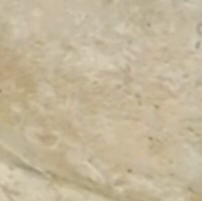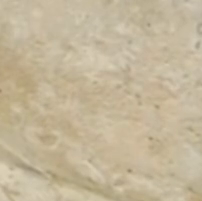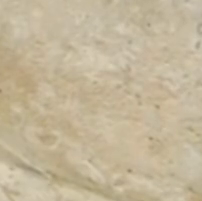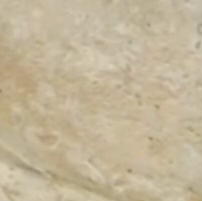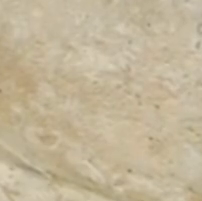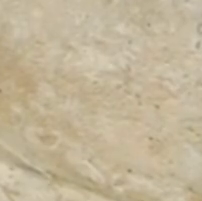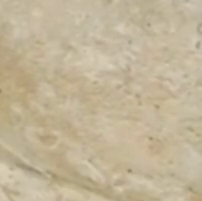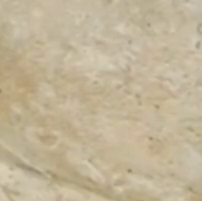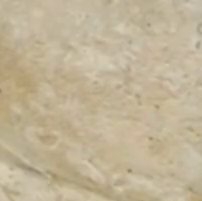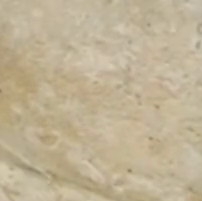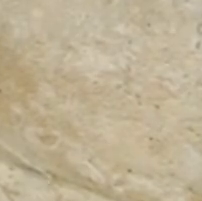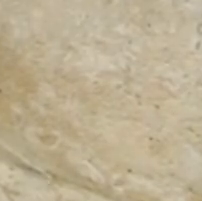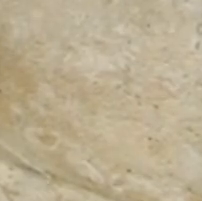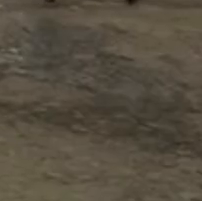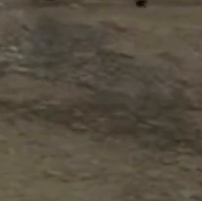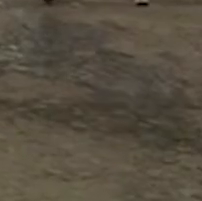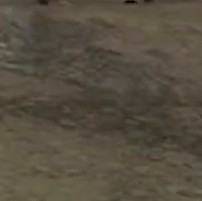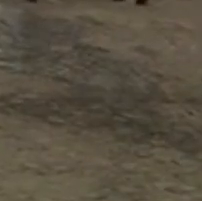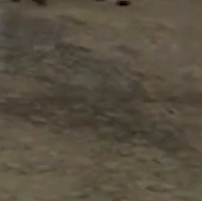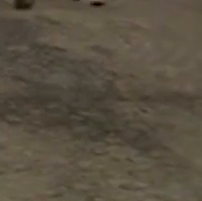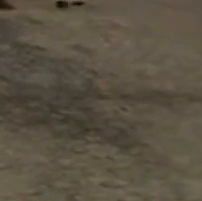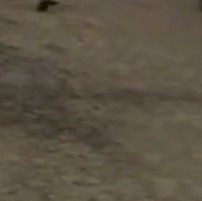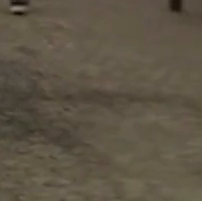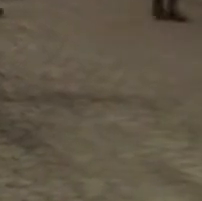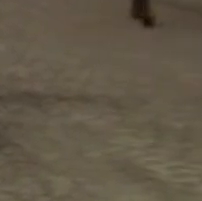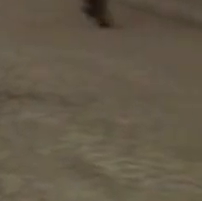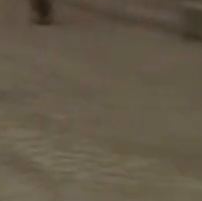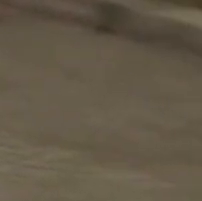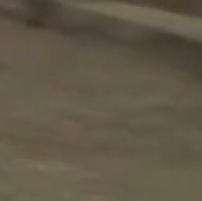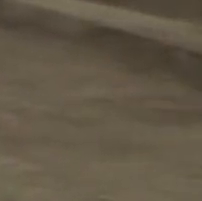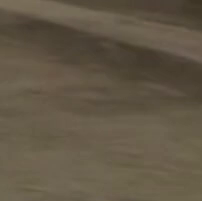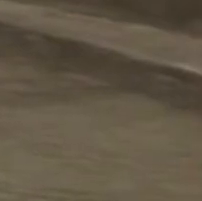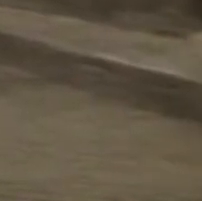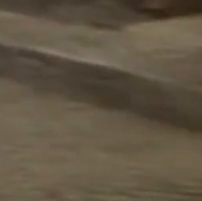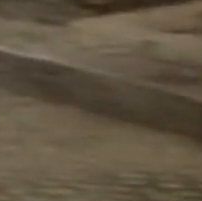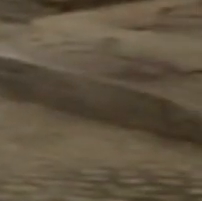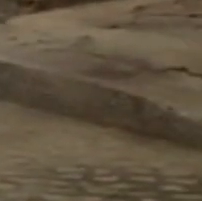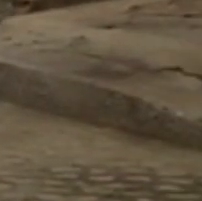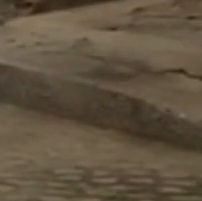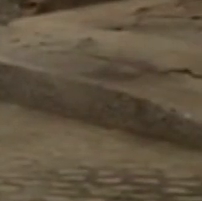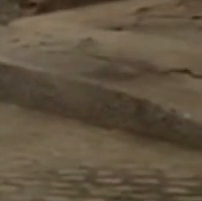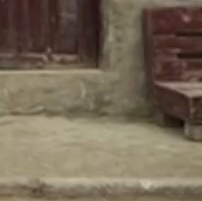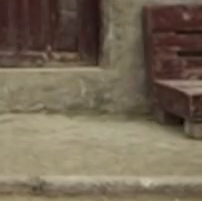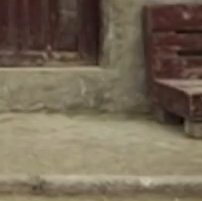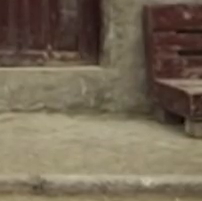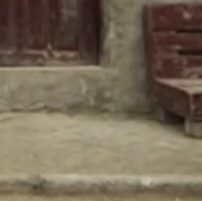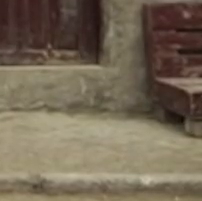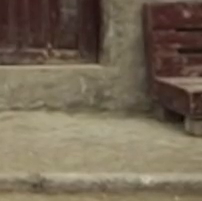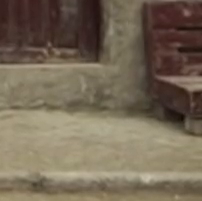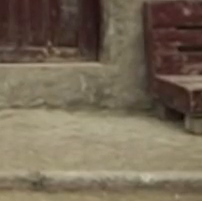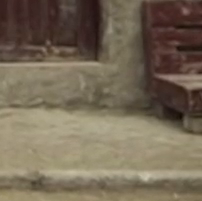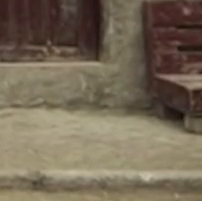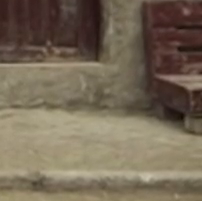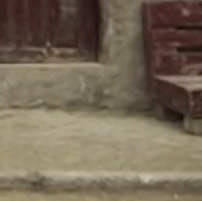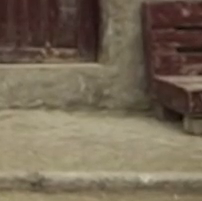continua 18% do PIB Seguiu-se depois um crescimento econômico de 7